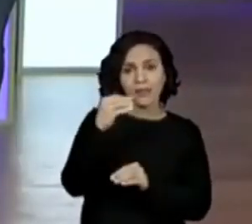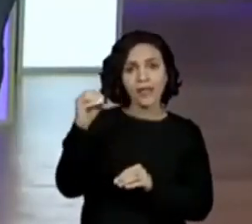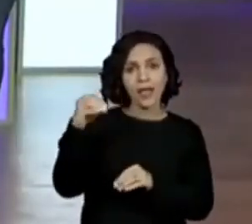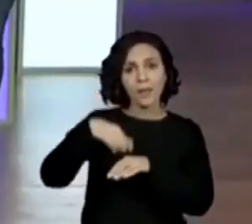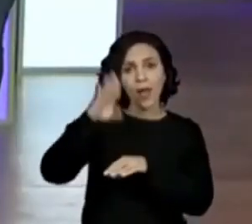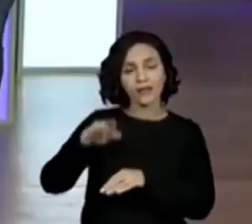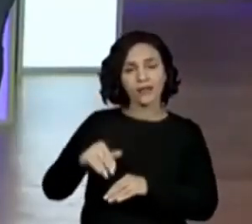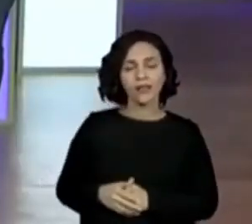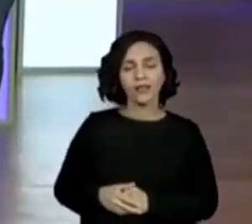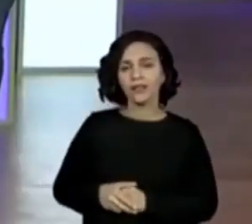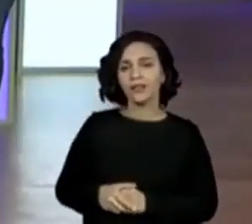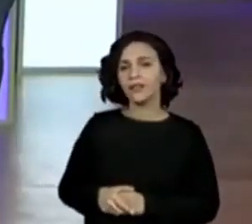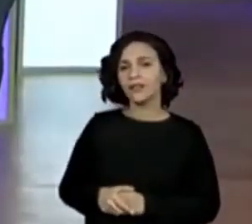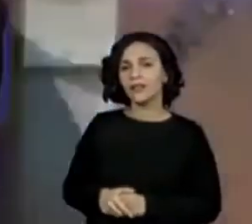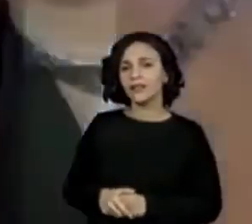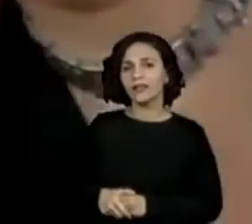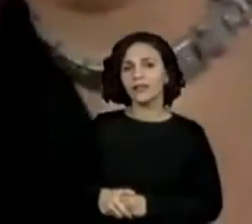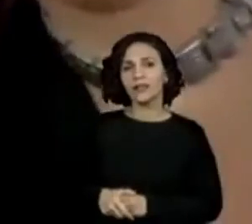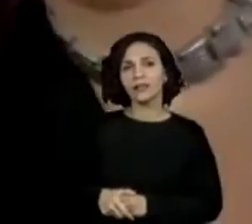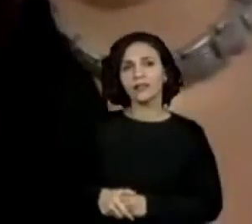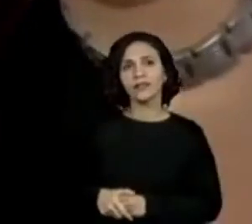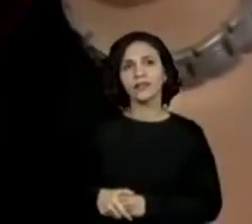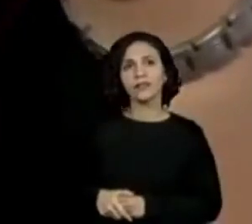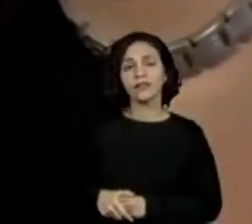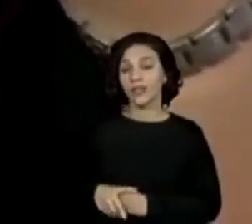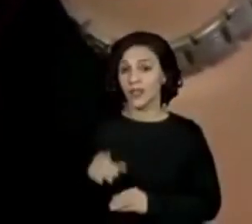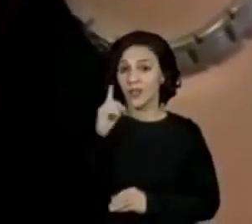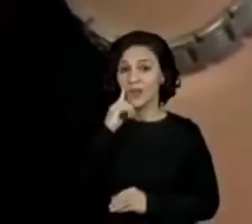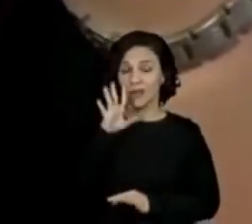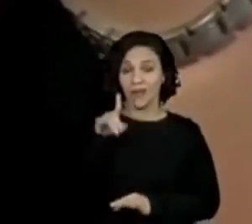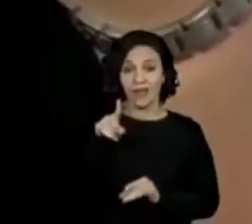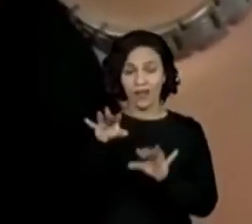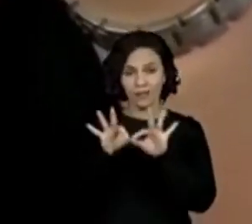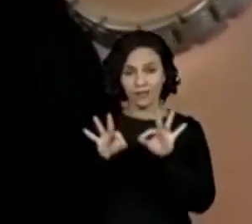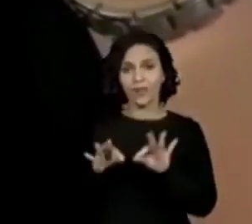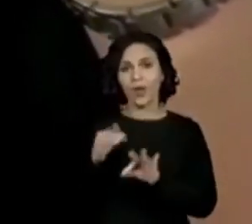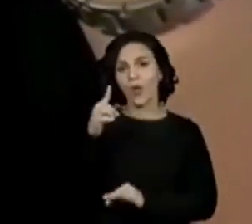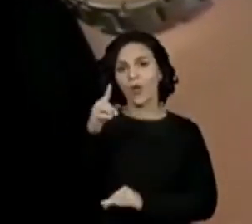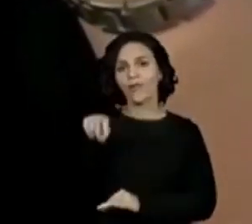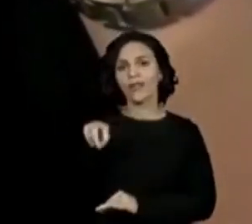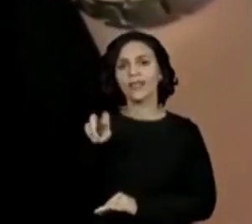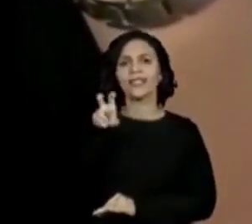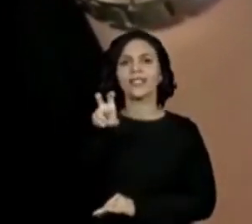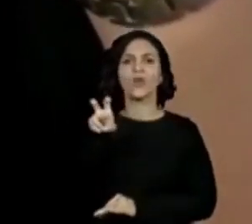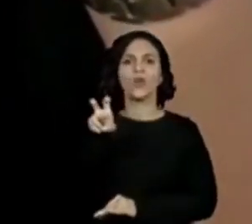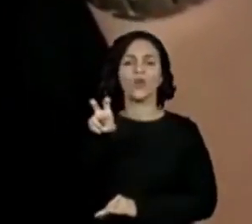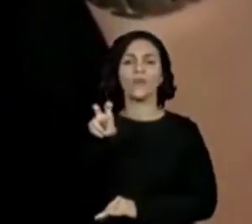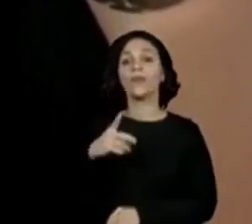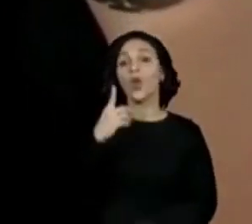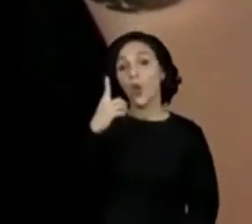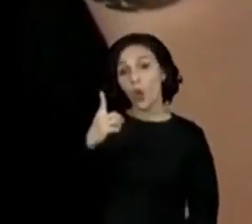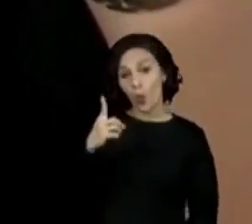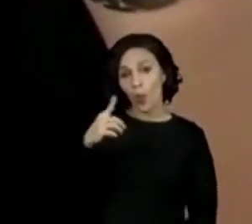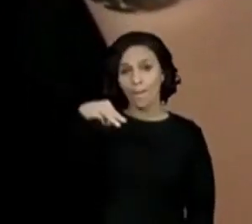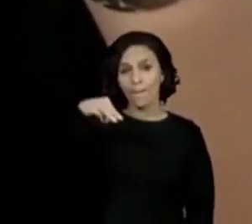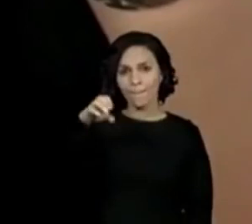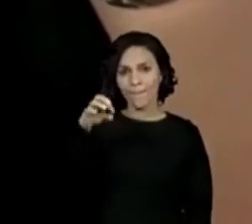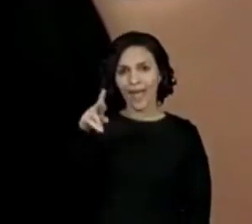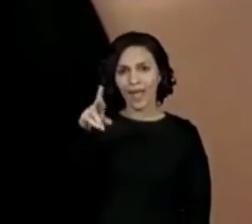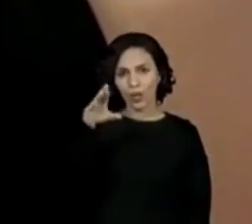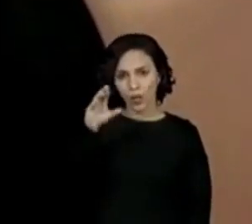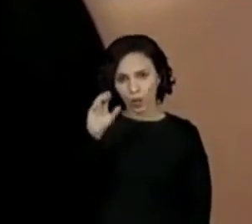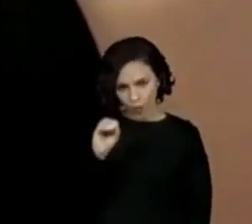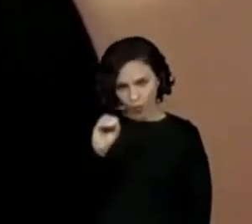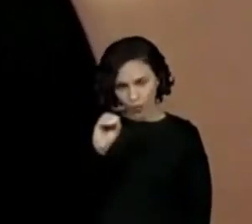Ana Clara até falou quanto... Que a fita métrica tem um metro e meio. Isso, a fita métrica tem um metro